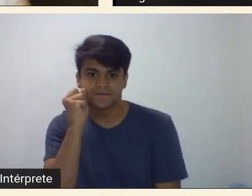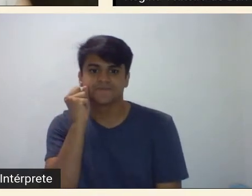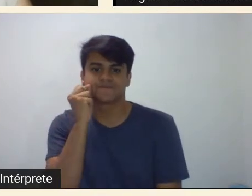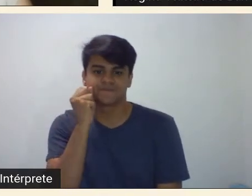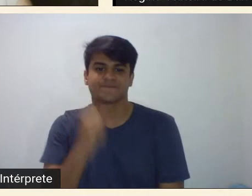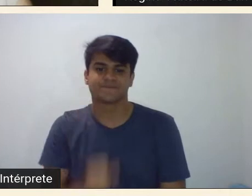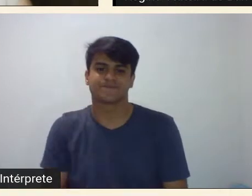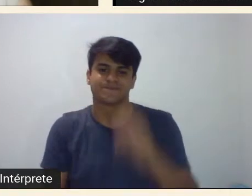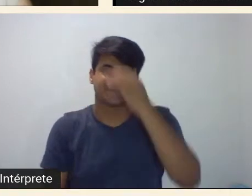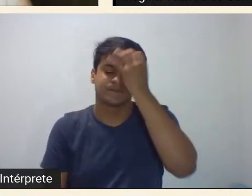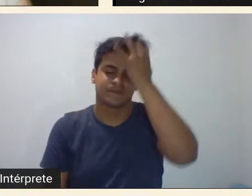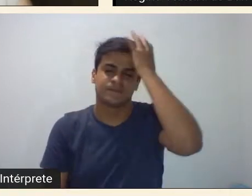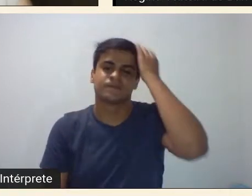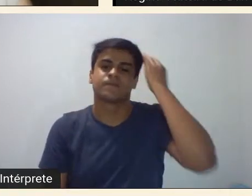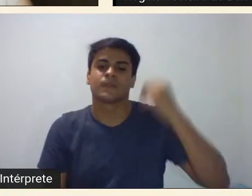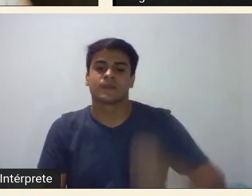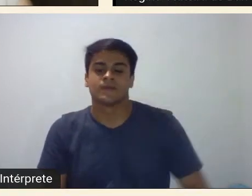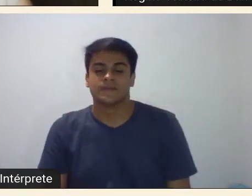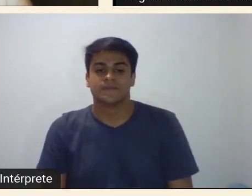bom